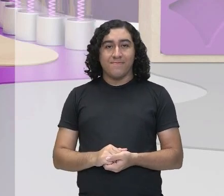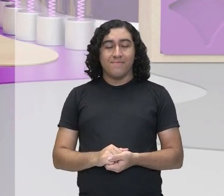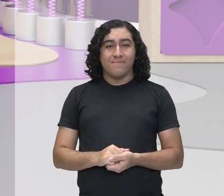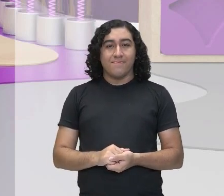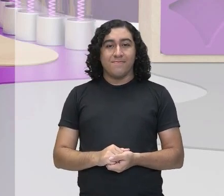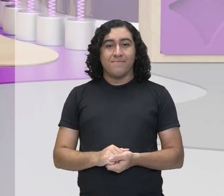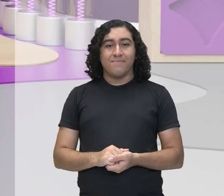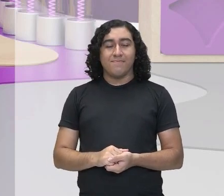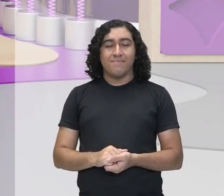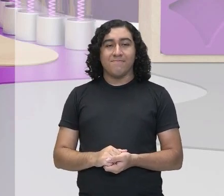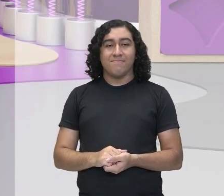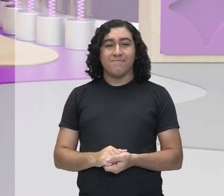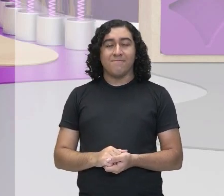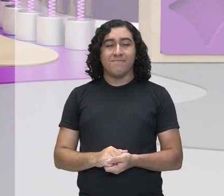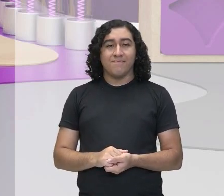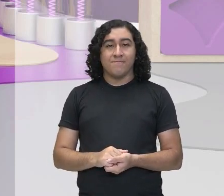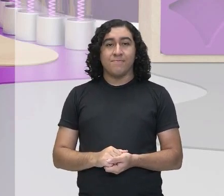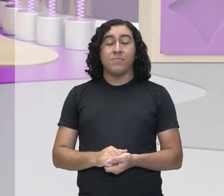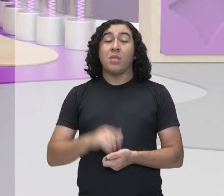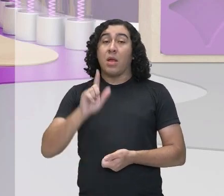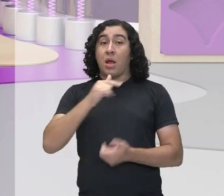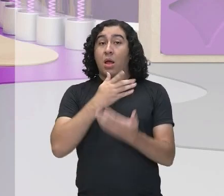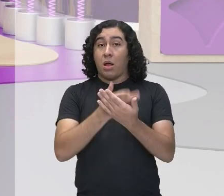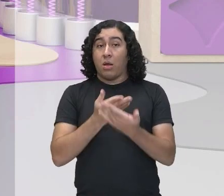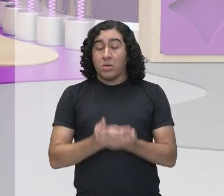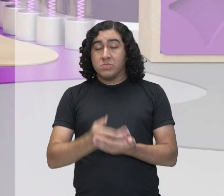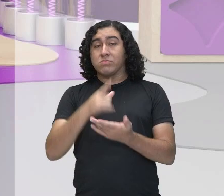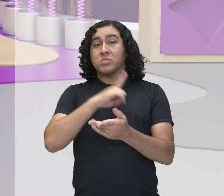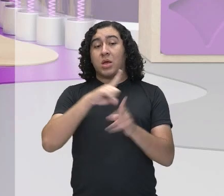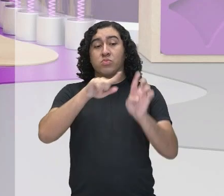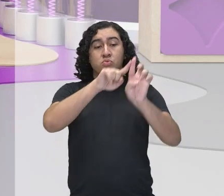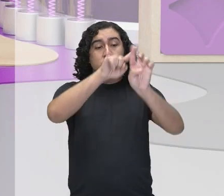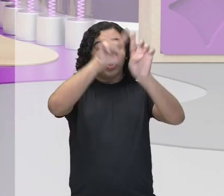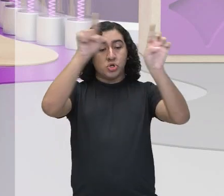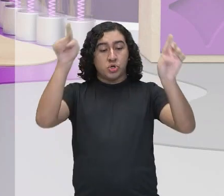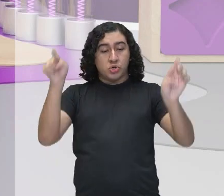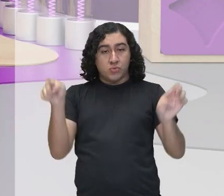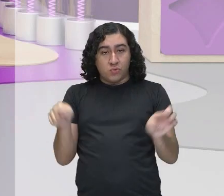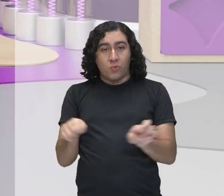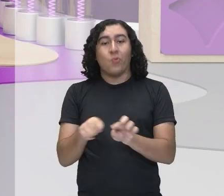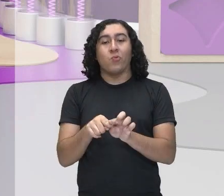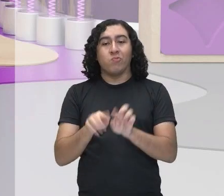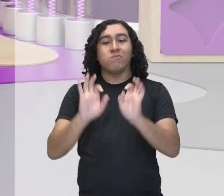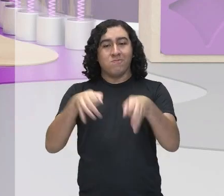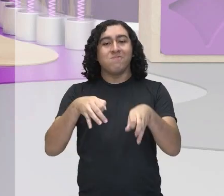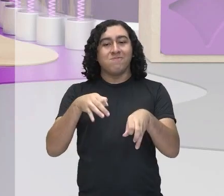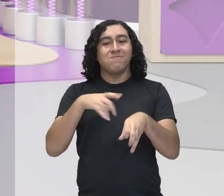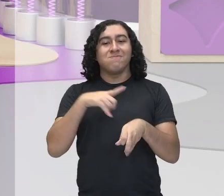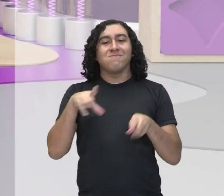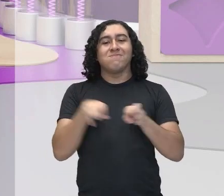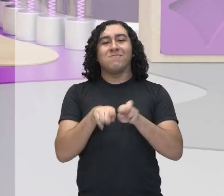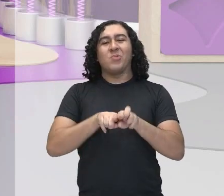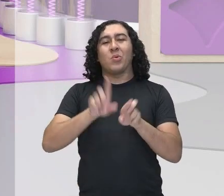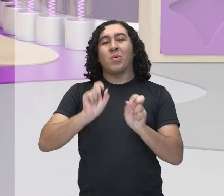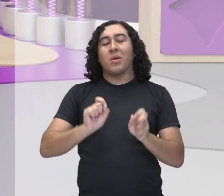estamos vendo o círculo e essa borda do círculo, nós também chamamos aí de